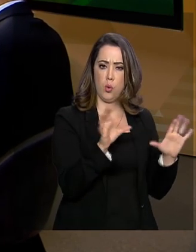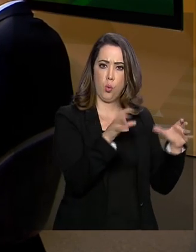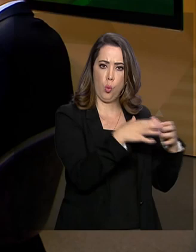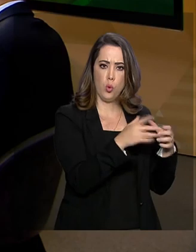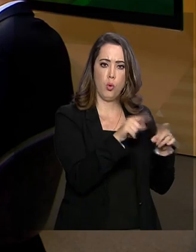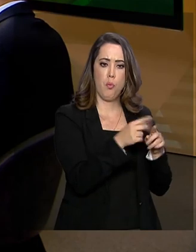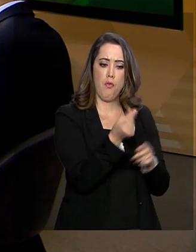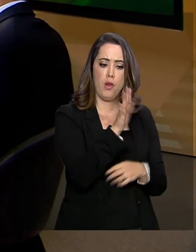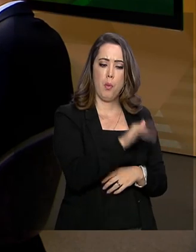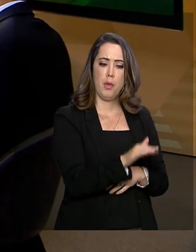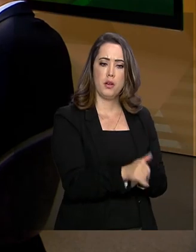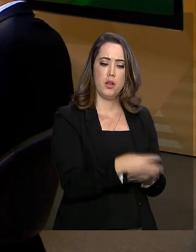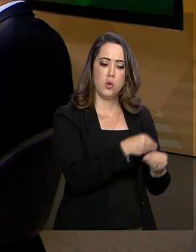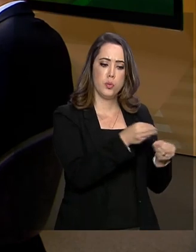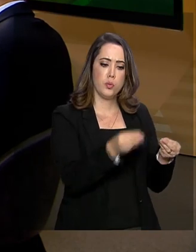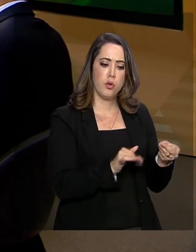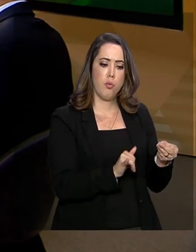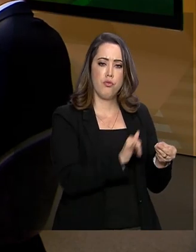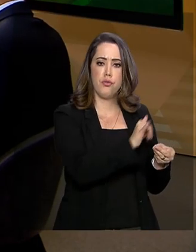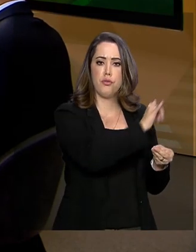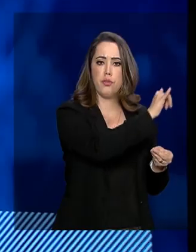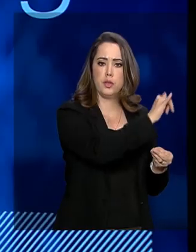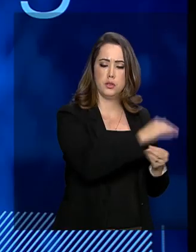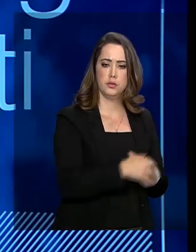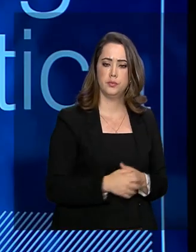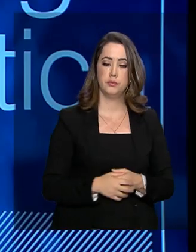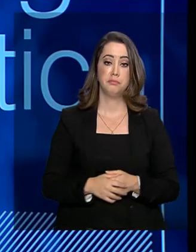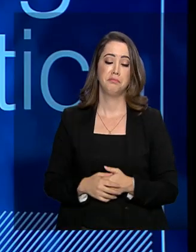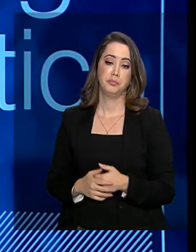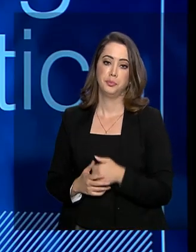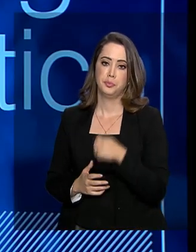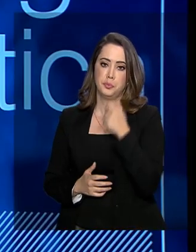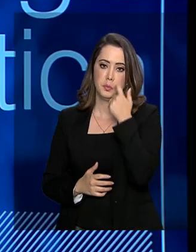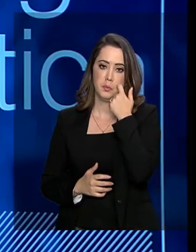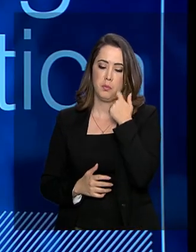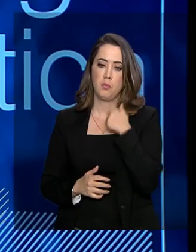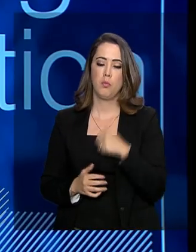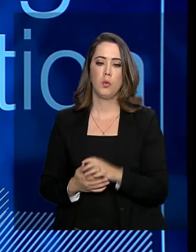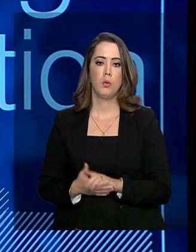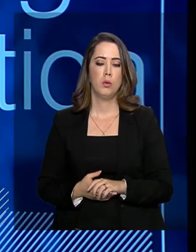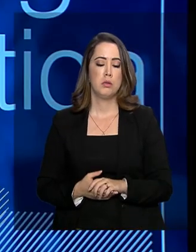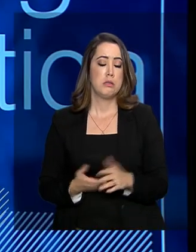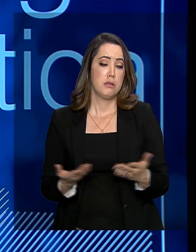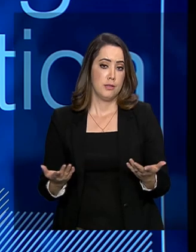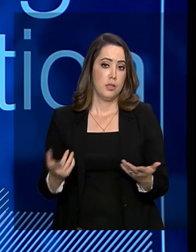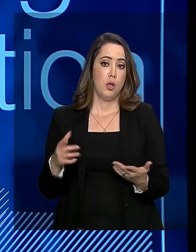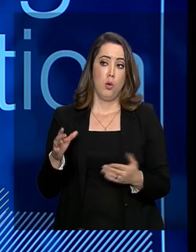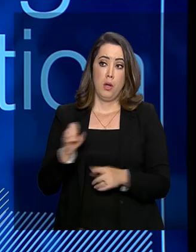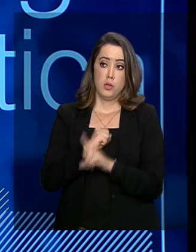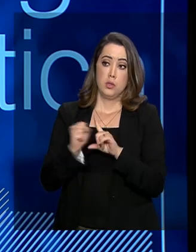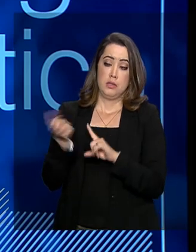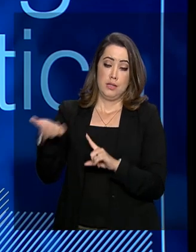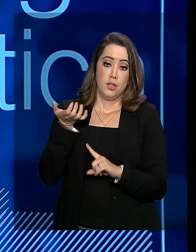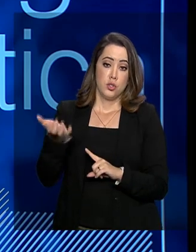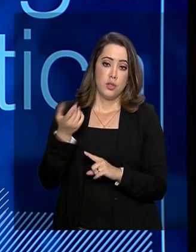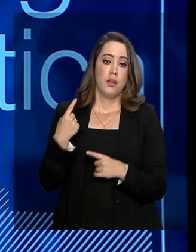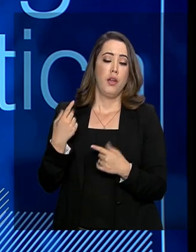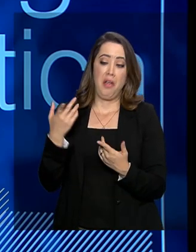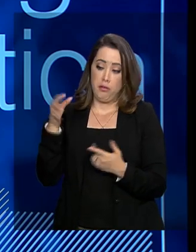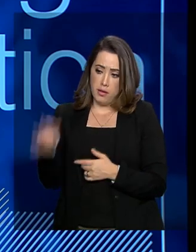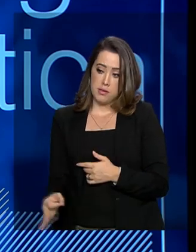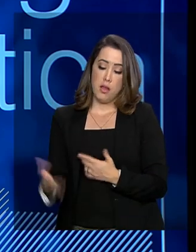principalmente baratear as passagens aéreas? Isso é algo que a sociedade tem cobrado e, com razão, o governo tem